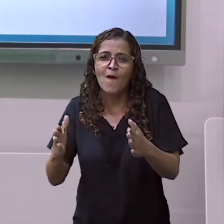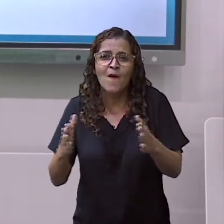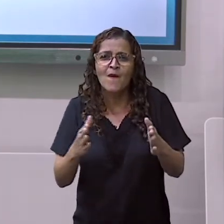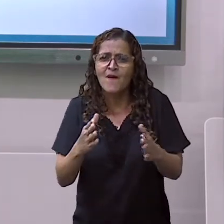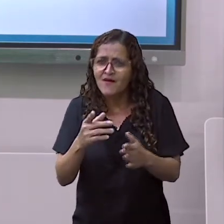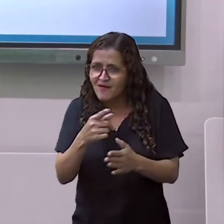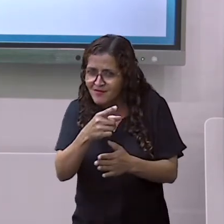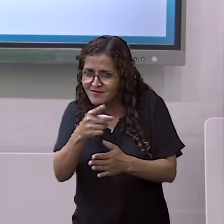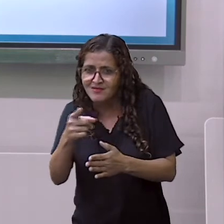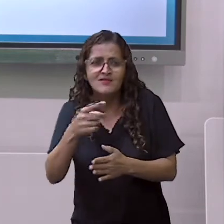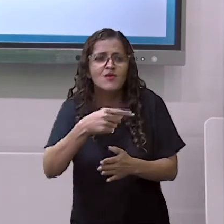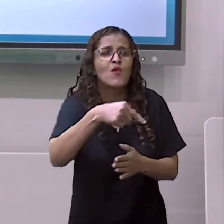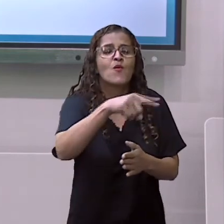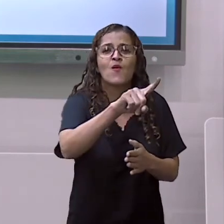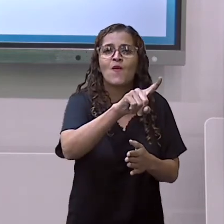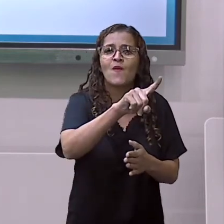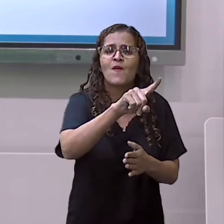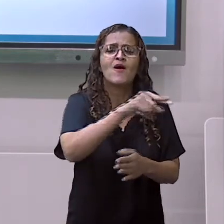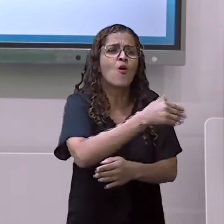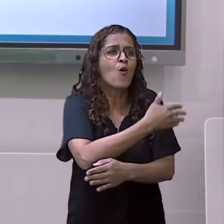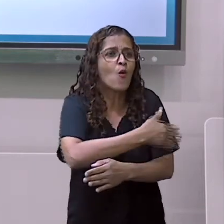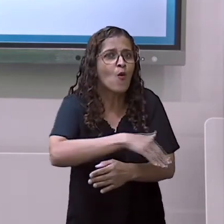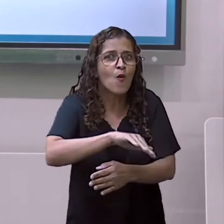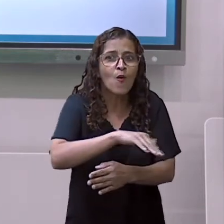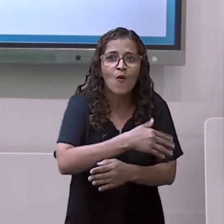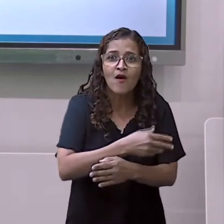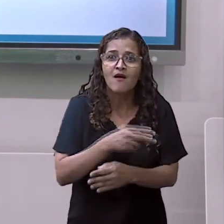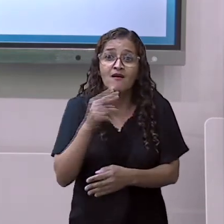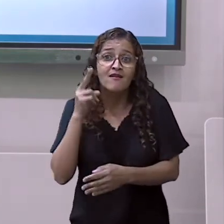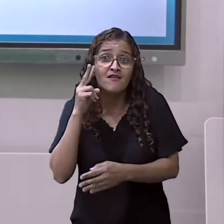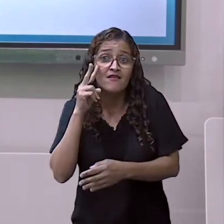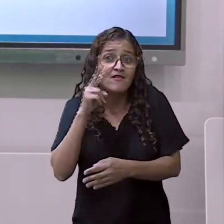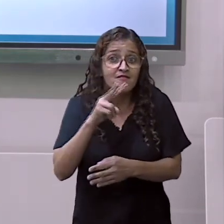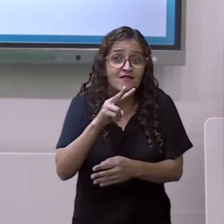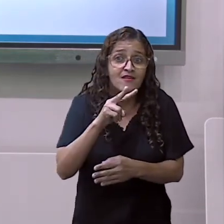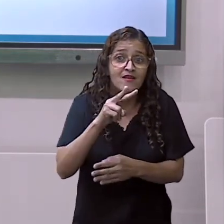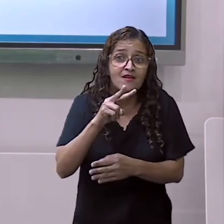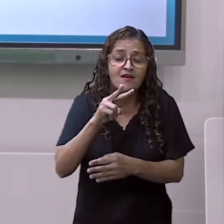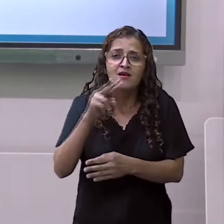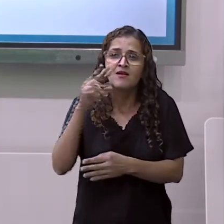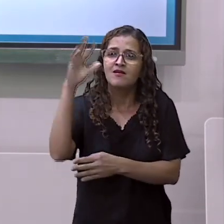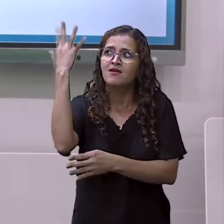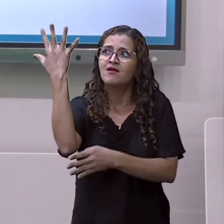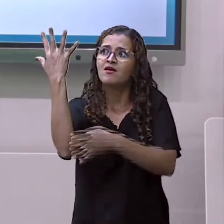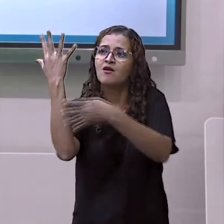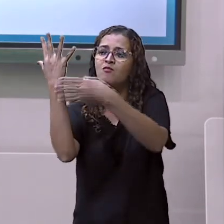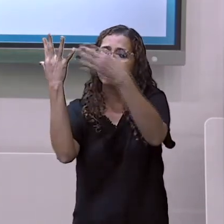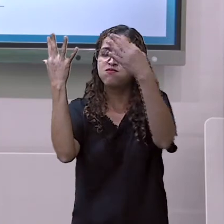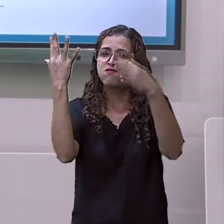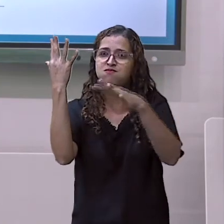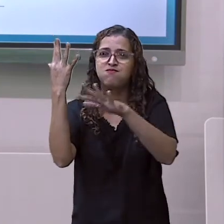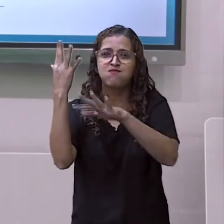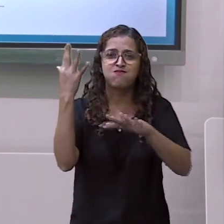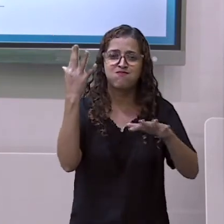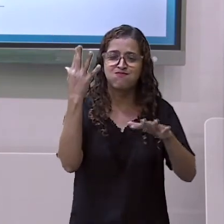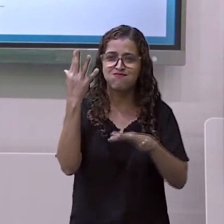várias folhas debaixo das árvores. Não é assim? Vamos para a próxima.